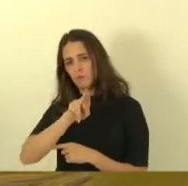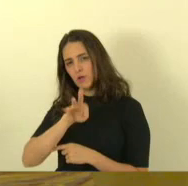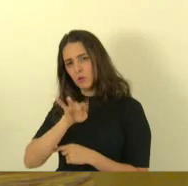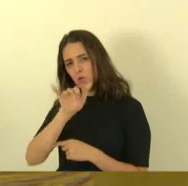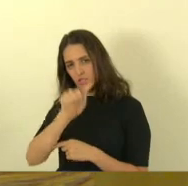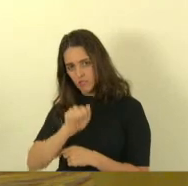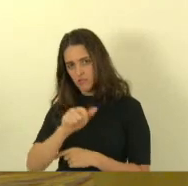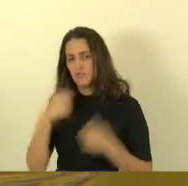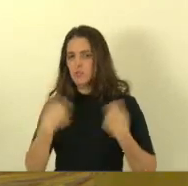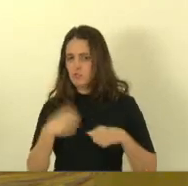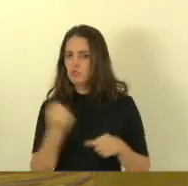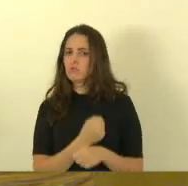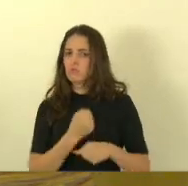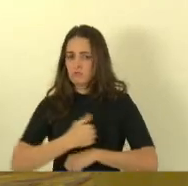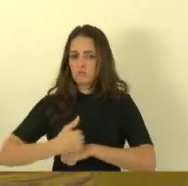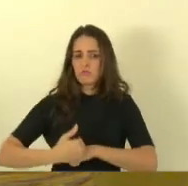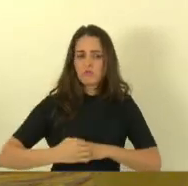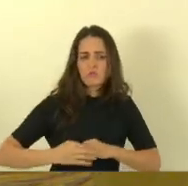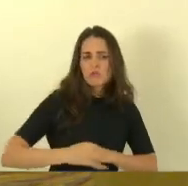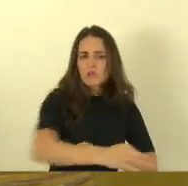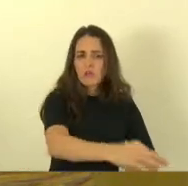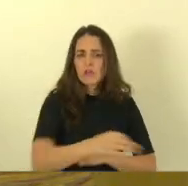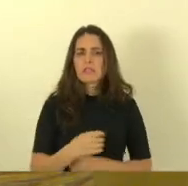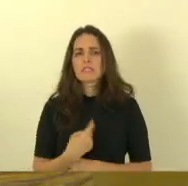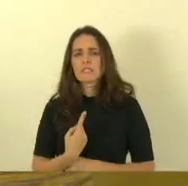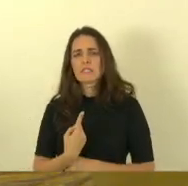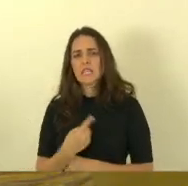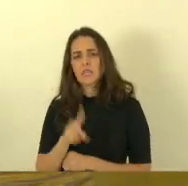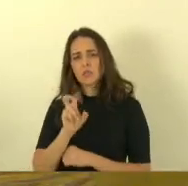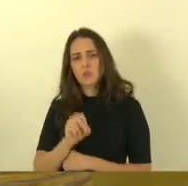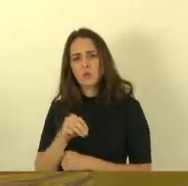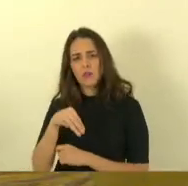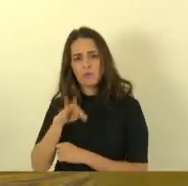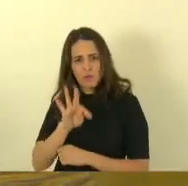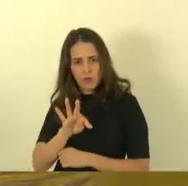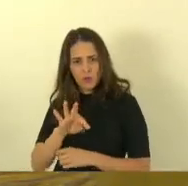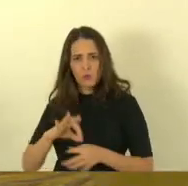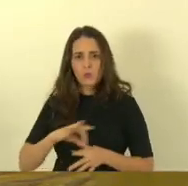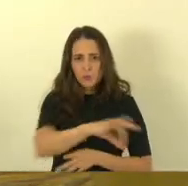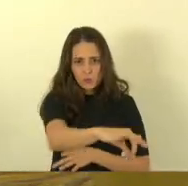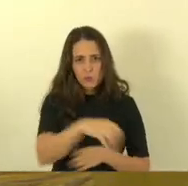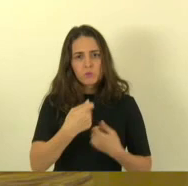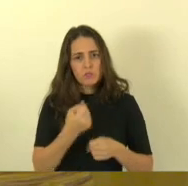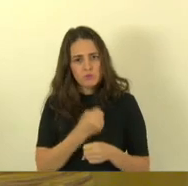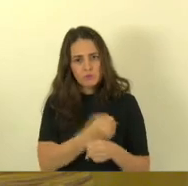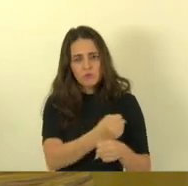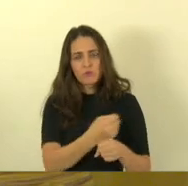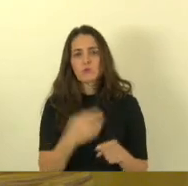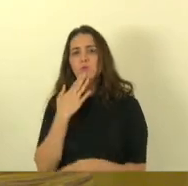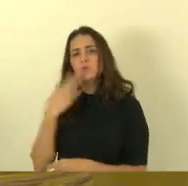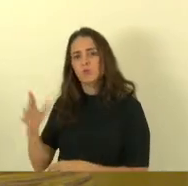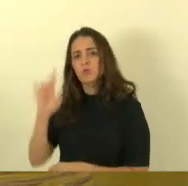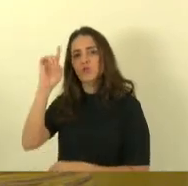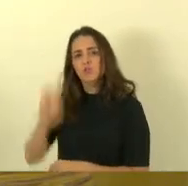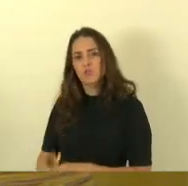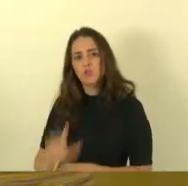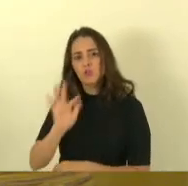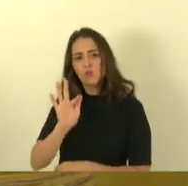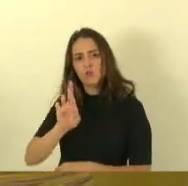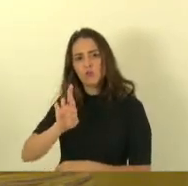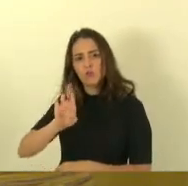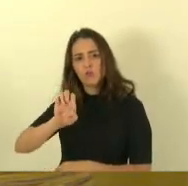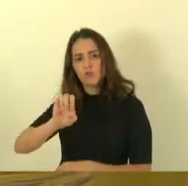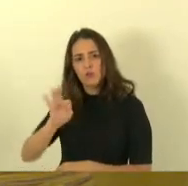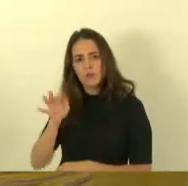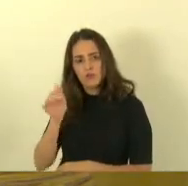ali de mais ou menos uns 150 a 200 metros e a gente está fazendo esse pedido ao diretor Freitas que amplie a